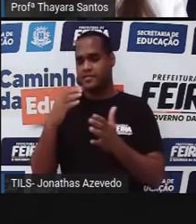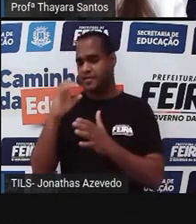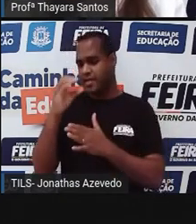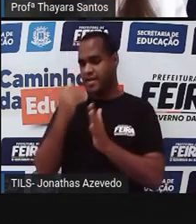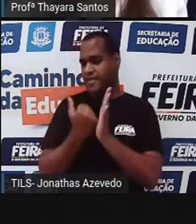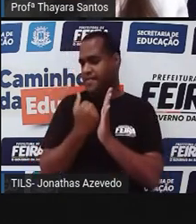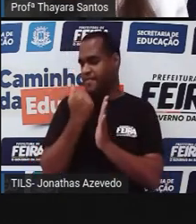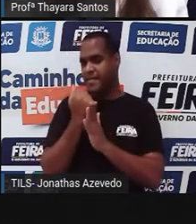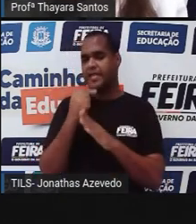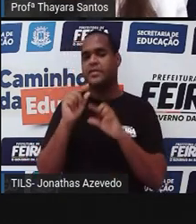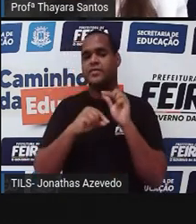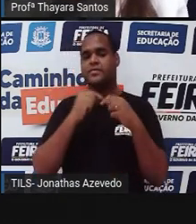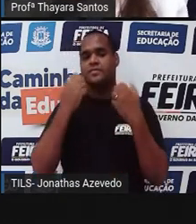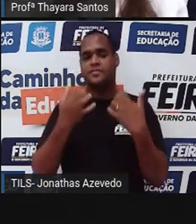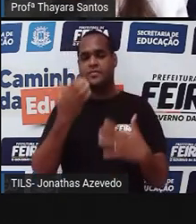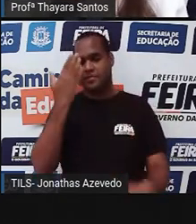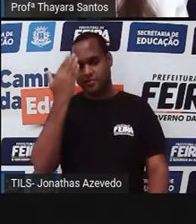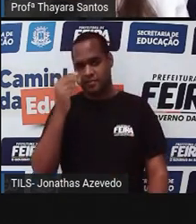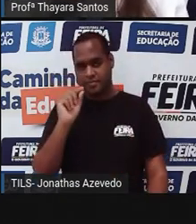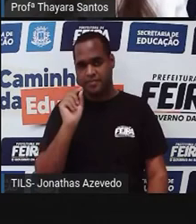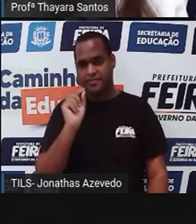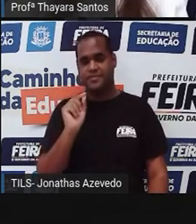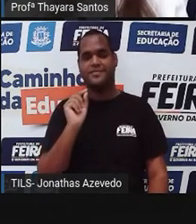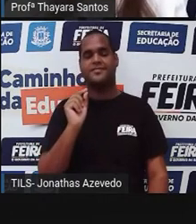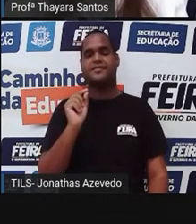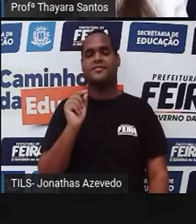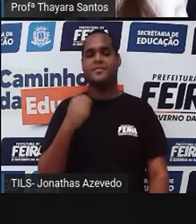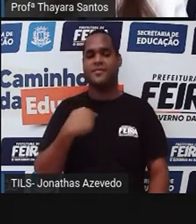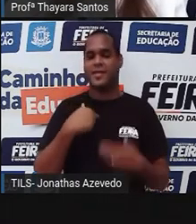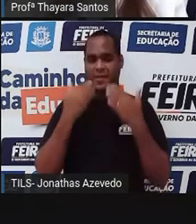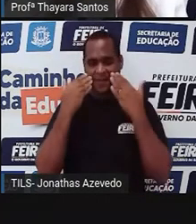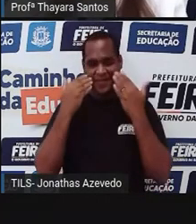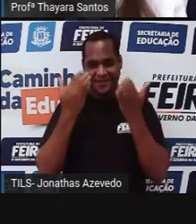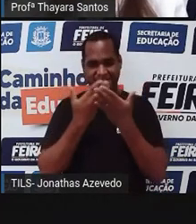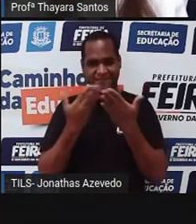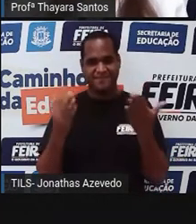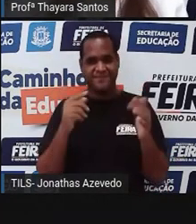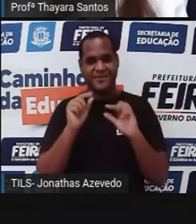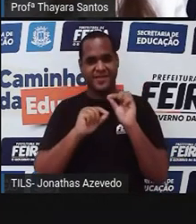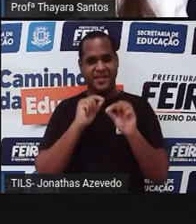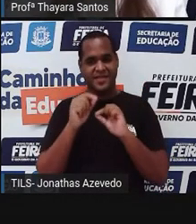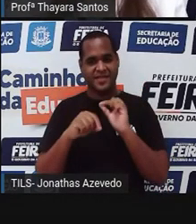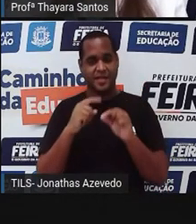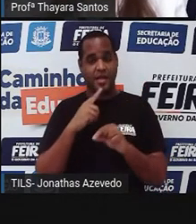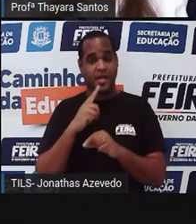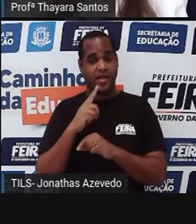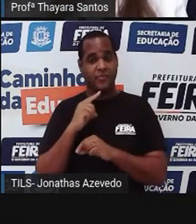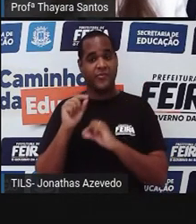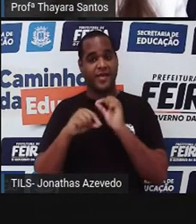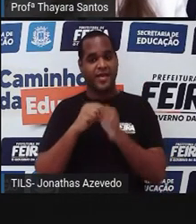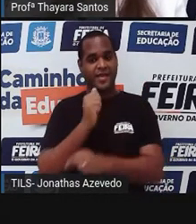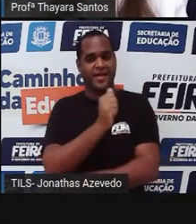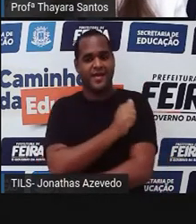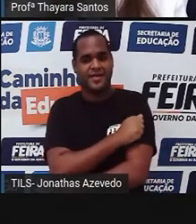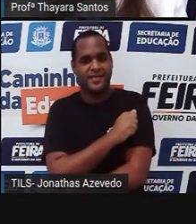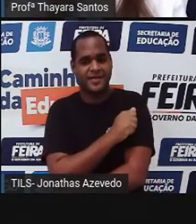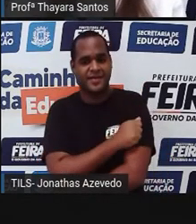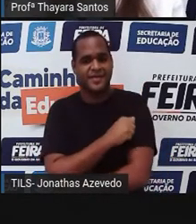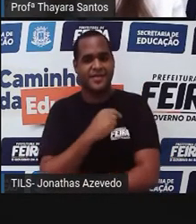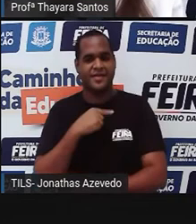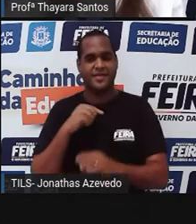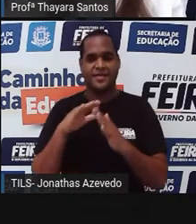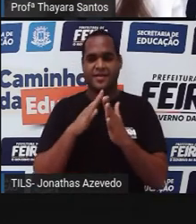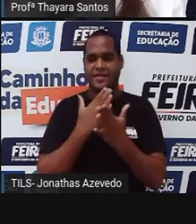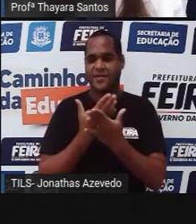saber como é que faz de fato. E eu vou mostrar para vocês o que eu fiz com os meus alunos lá da Escola